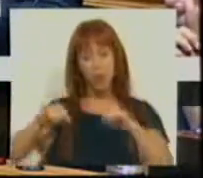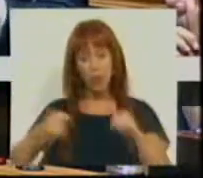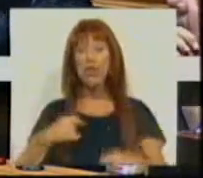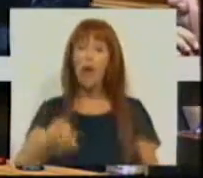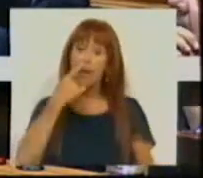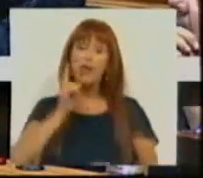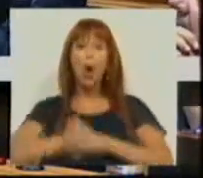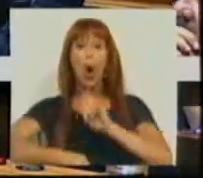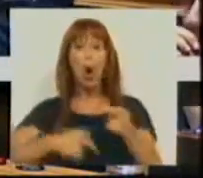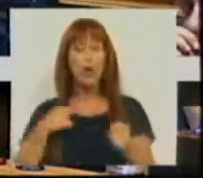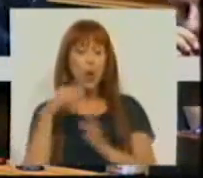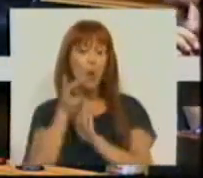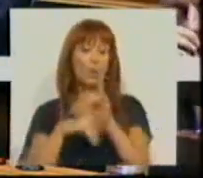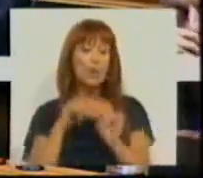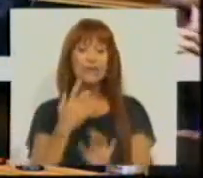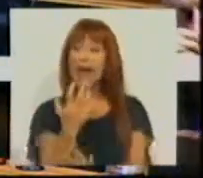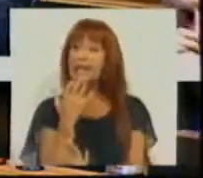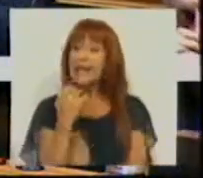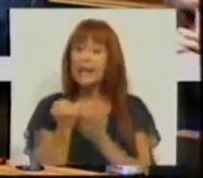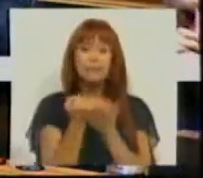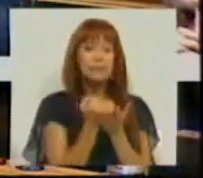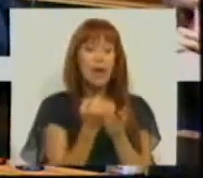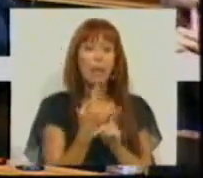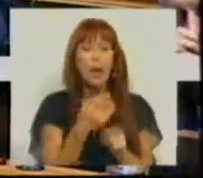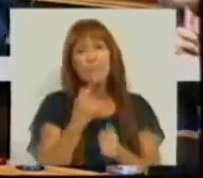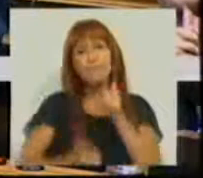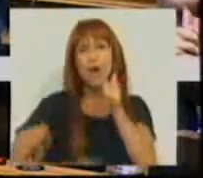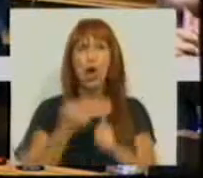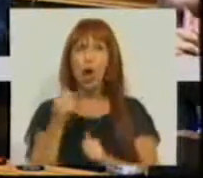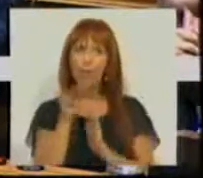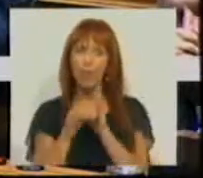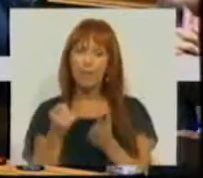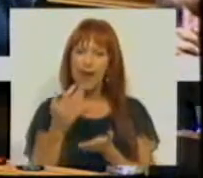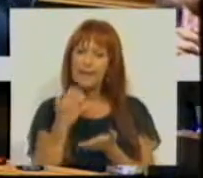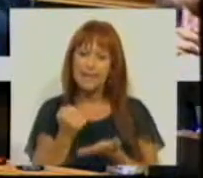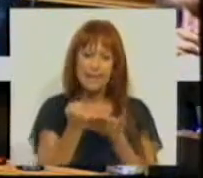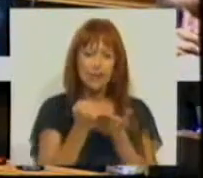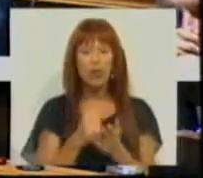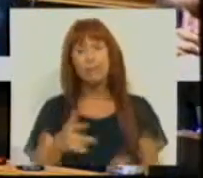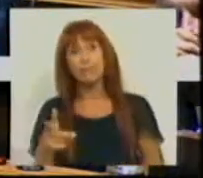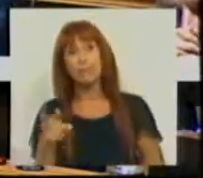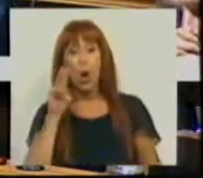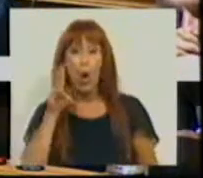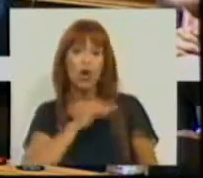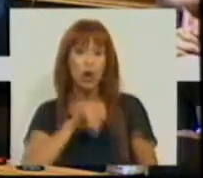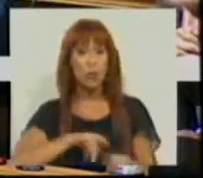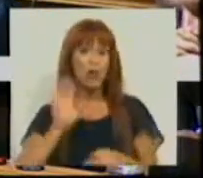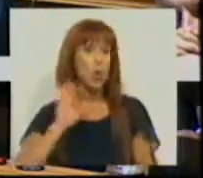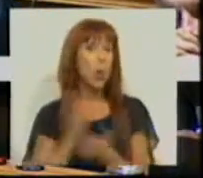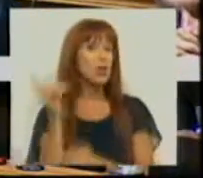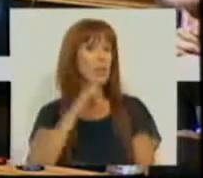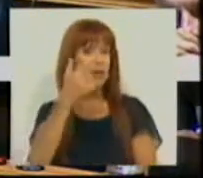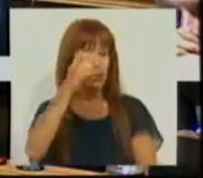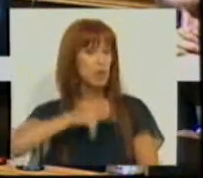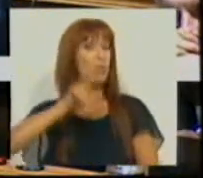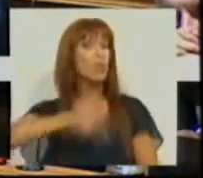preferível é um programa cautelar, porque é muito melhor o programa cautelar... Olhe, Sr. Deputado, a última vez que os